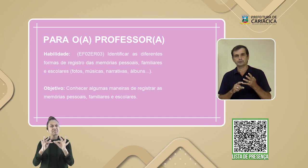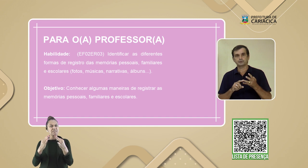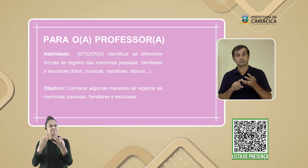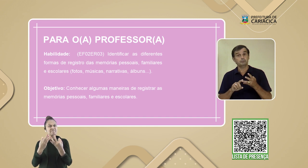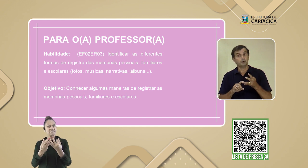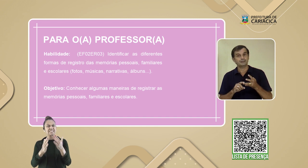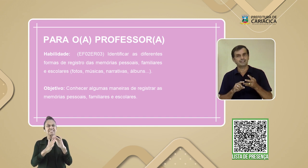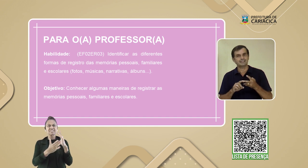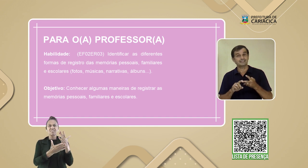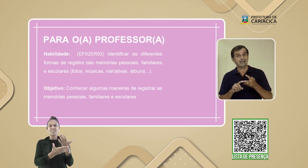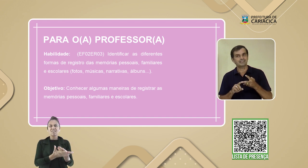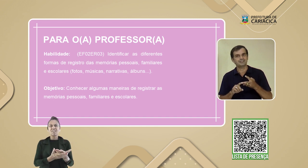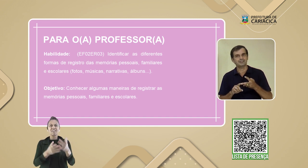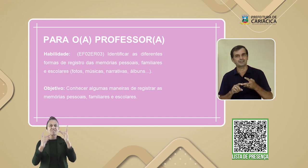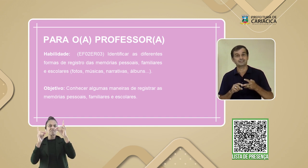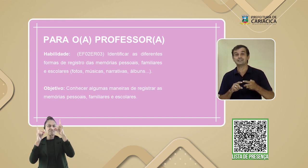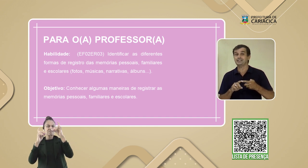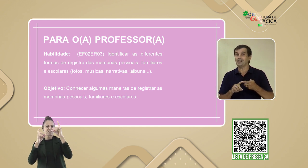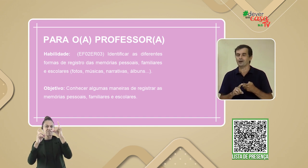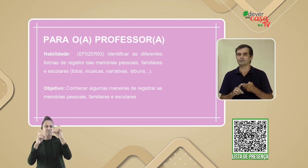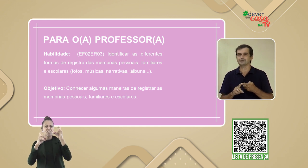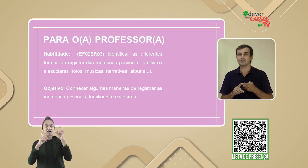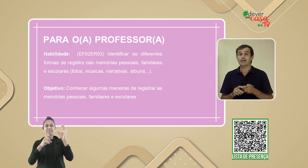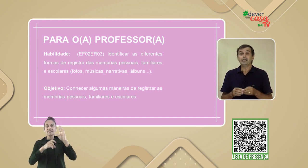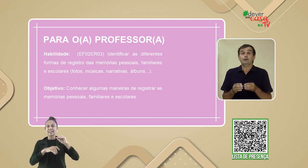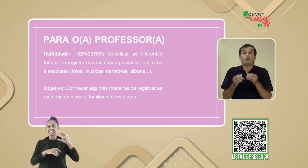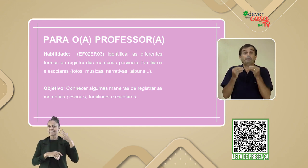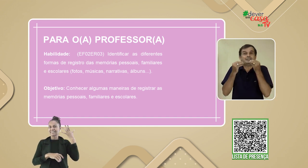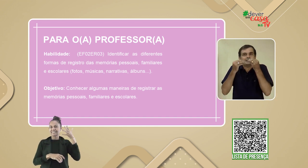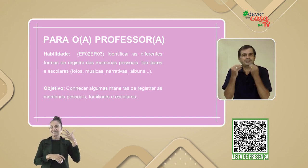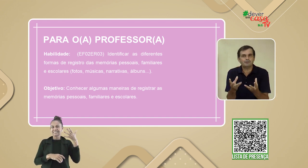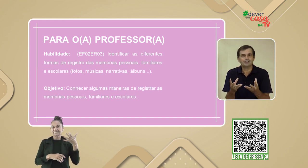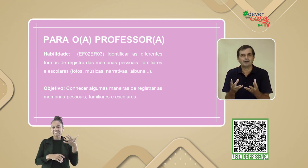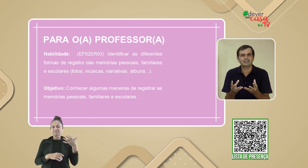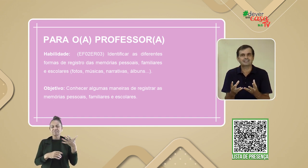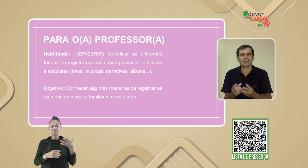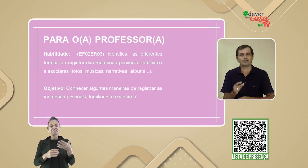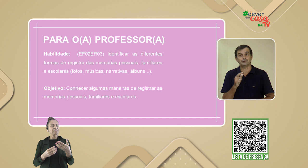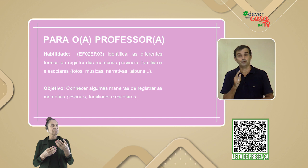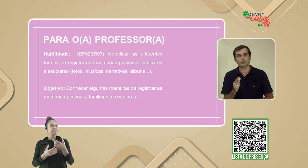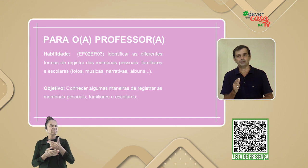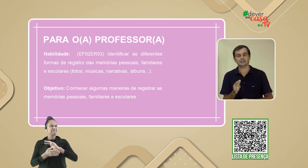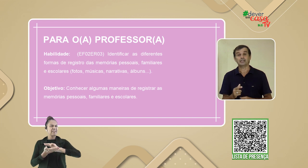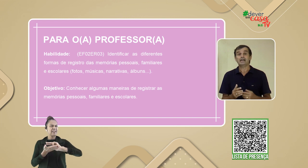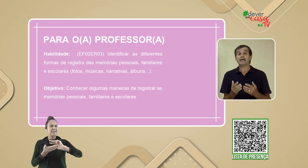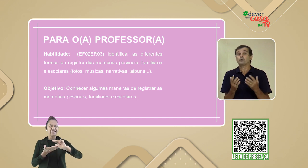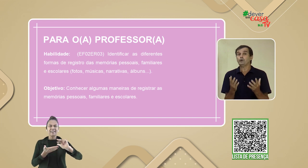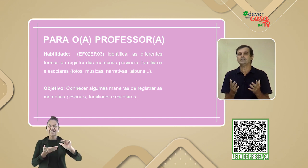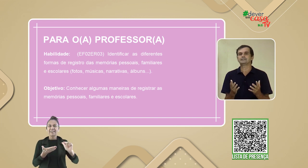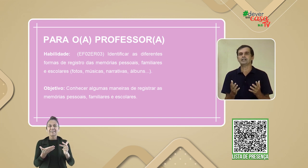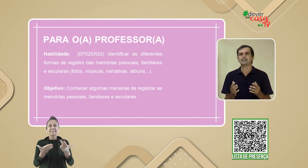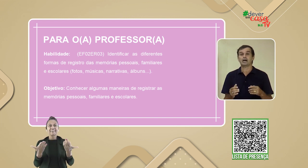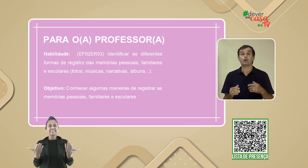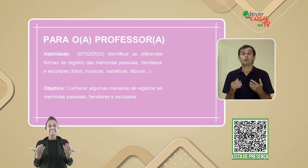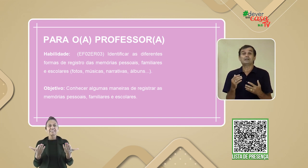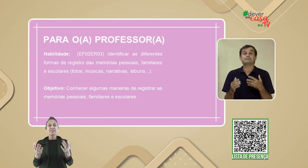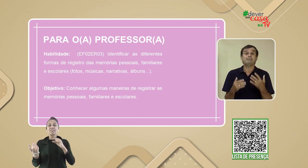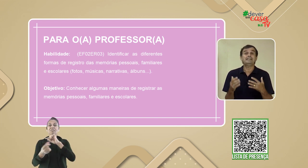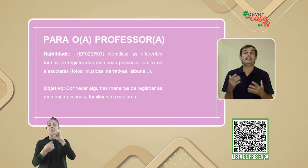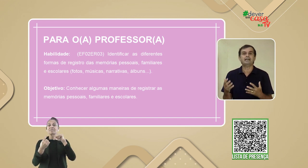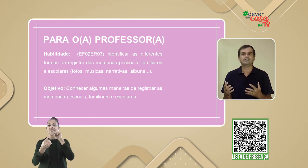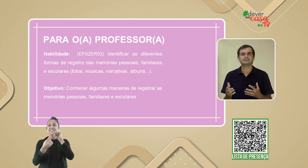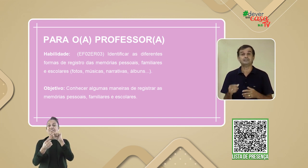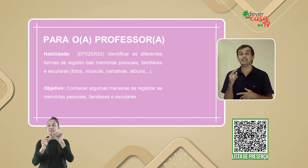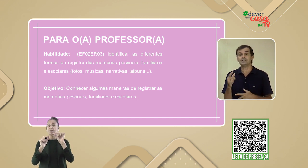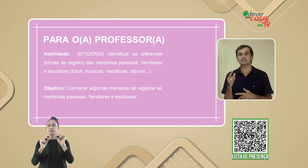fotos, músicas, narrativas e aulas. E o objetivo da nossa aula de hoje é conhecer algumas